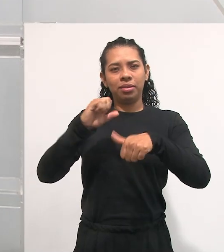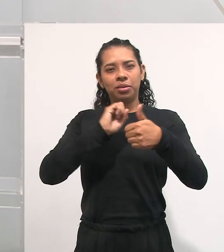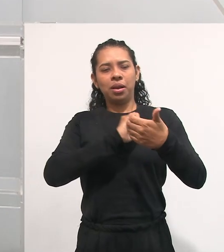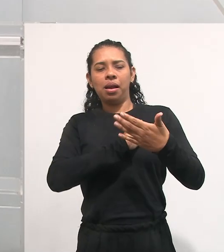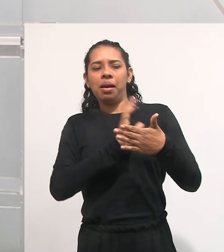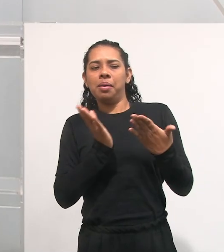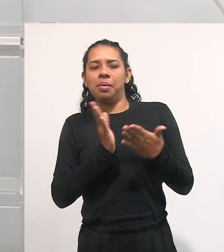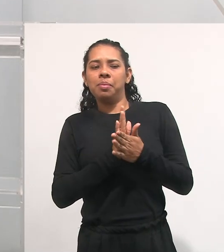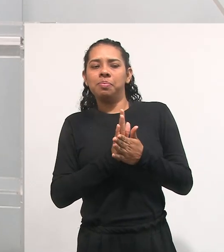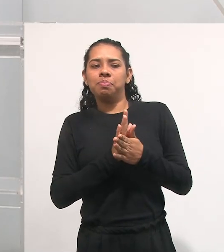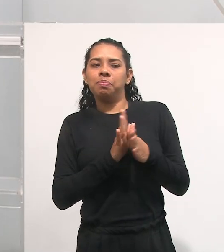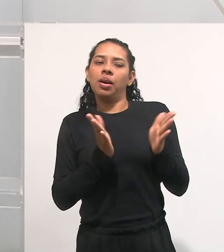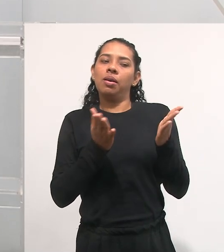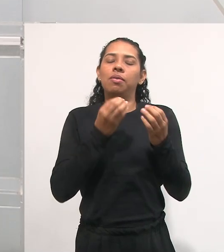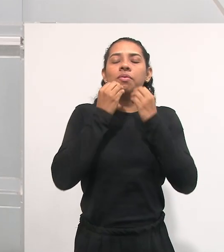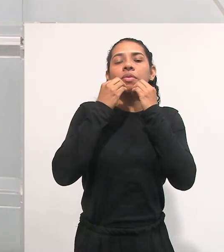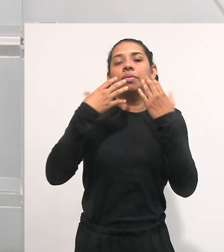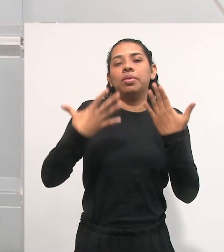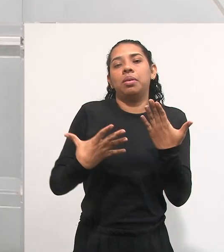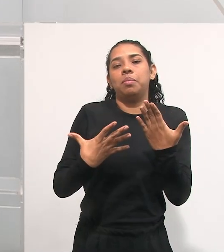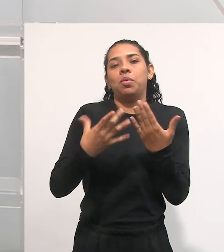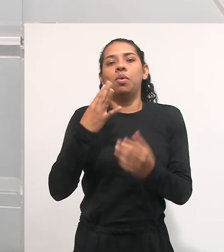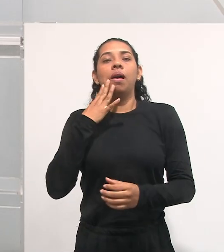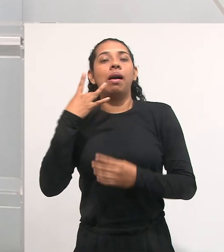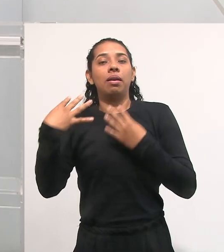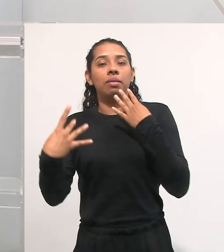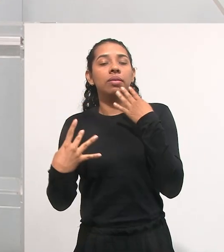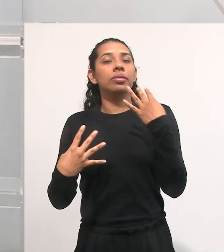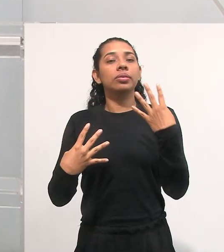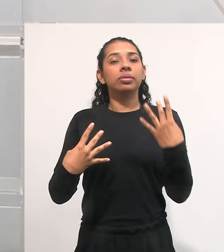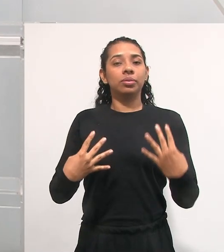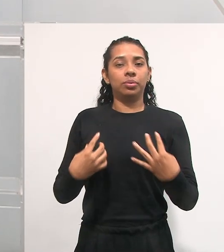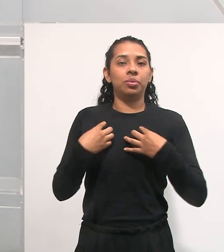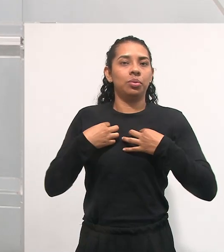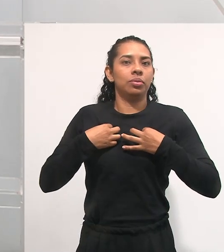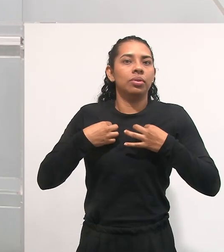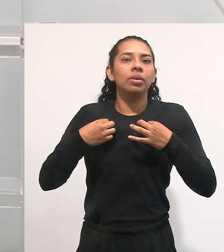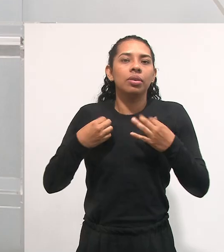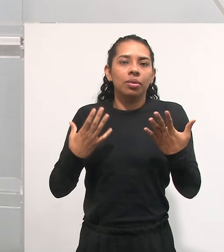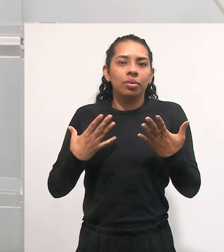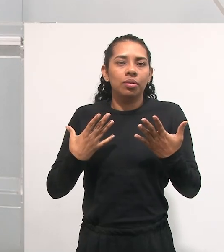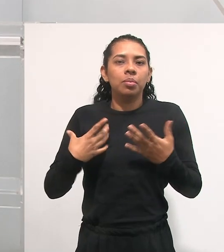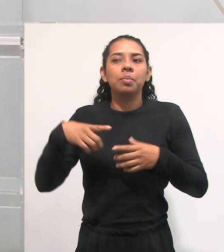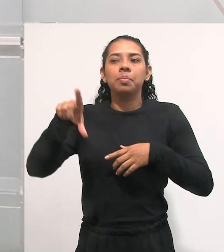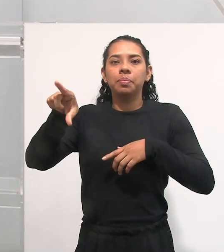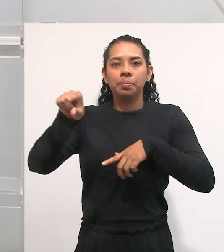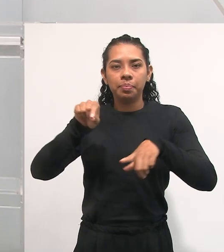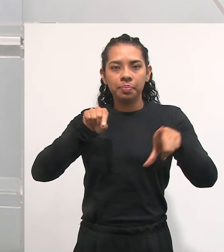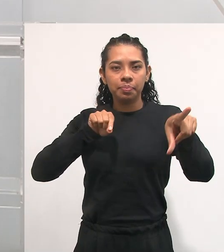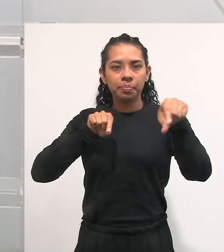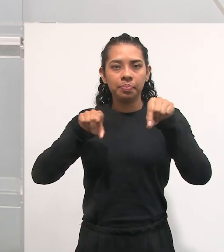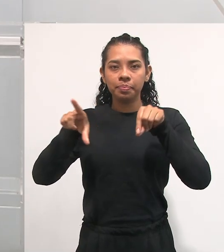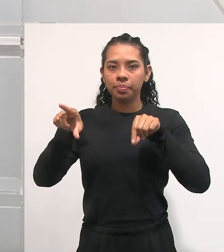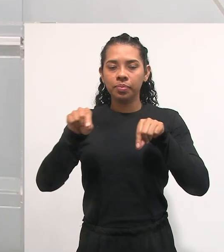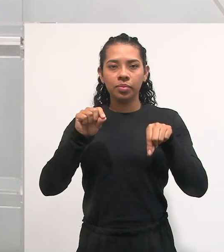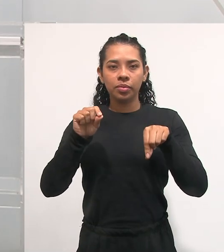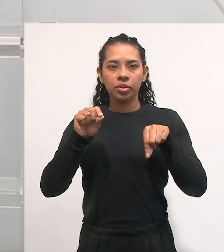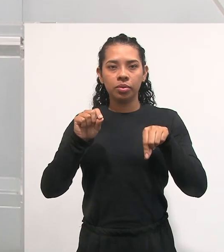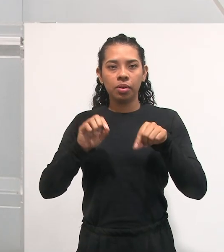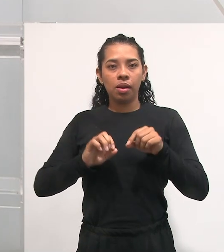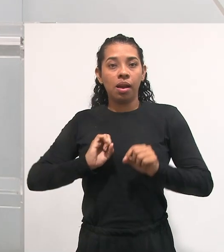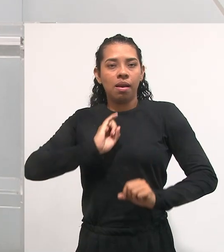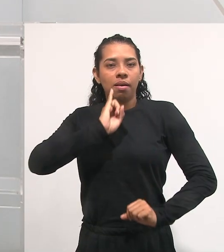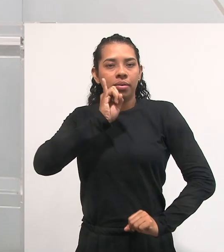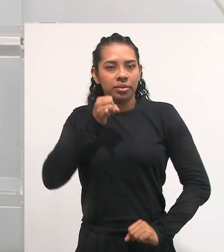Analisando possibilidades, analisando estrutura, analisando cor, analisando vários elementos para tomar a decisão de escolha. E